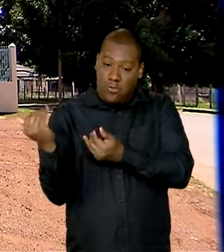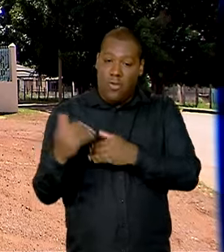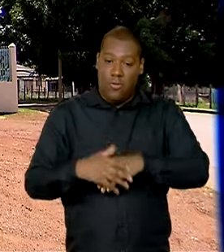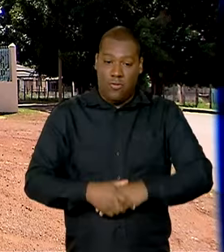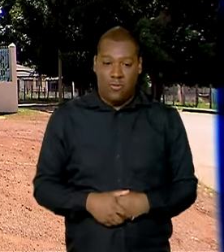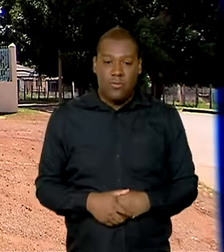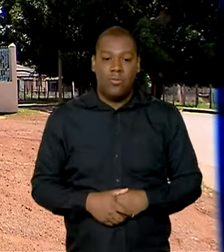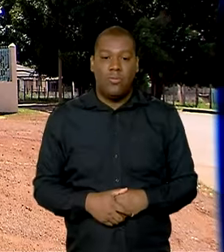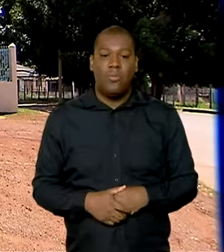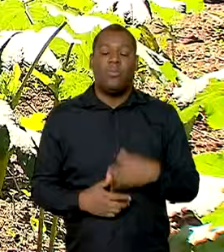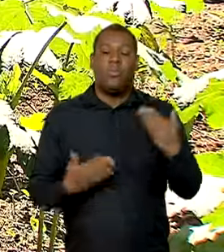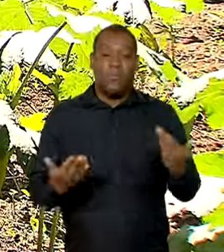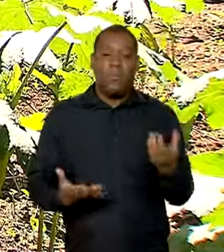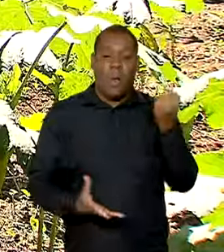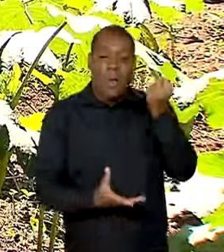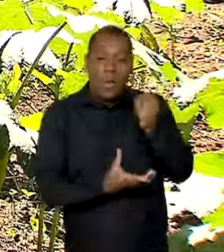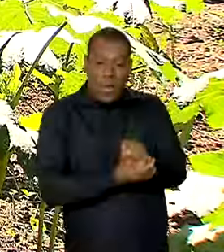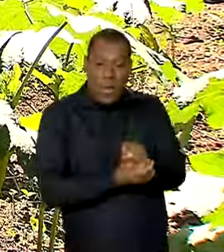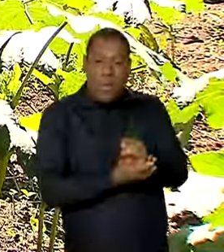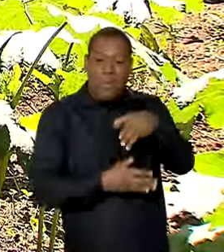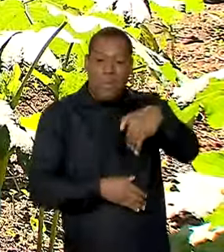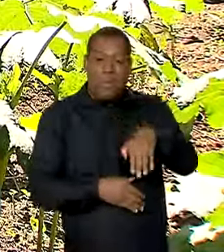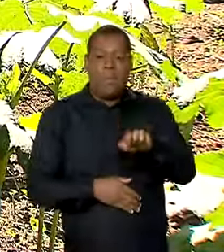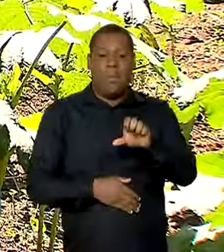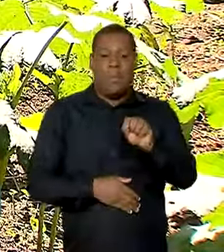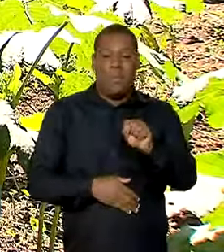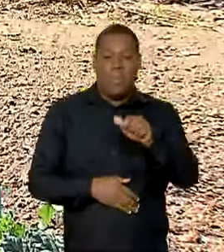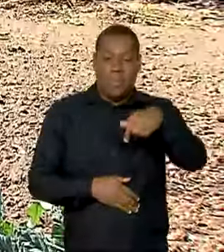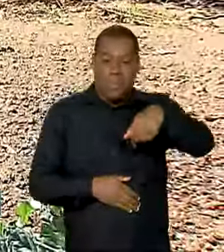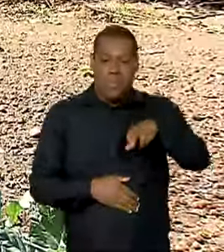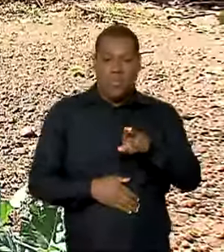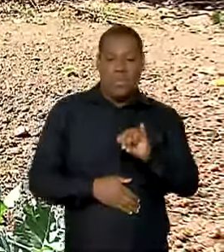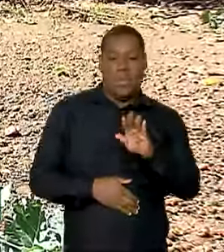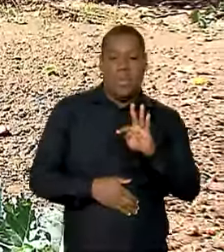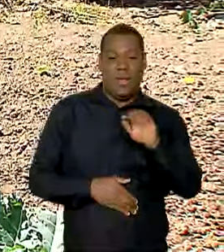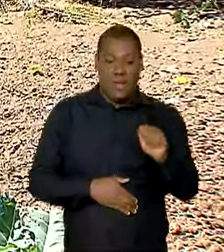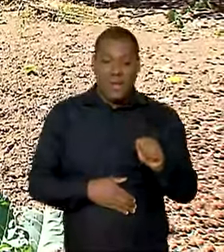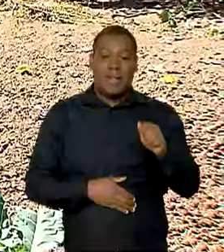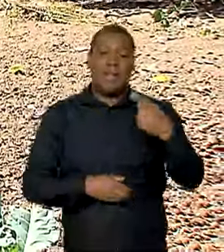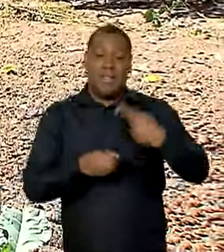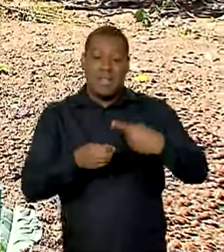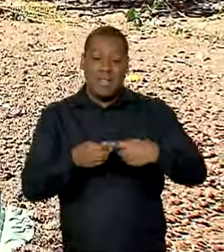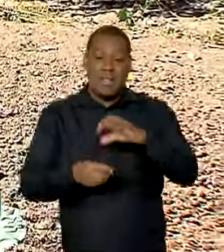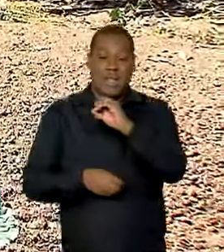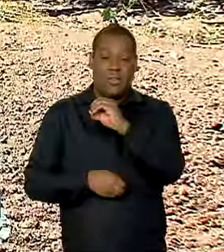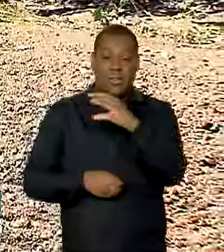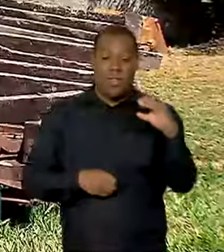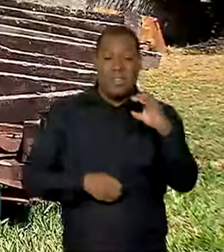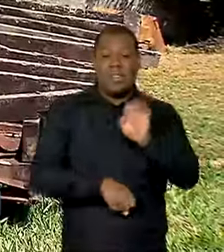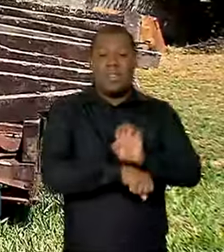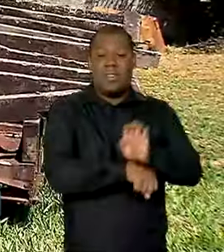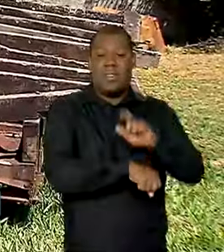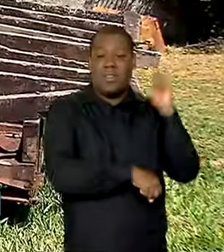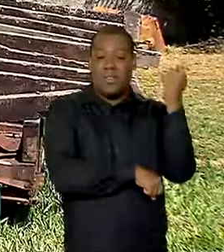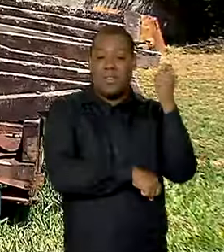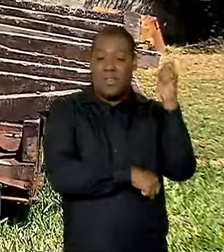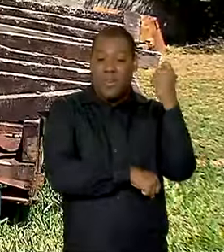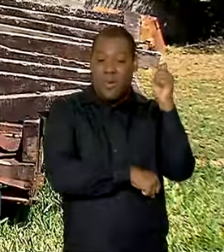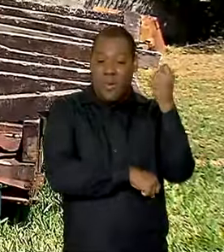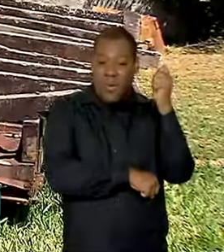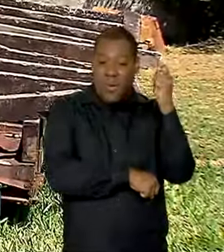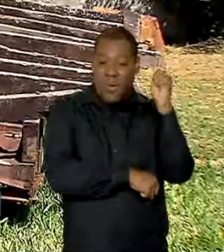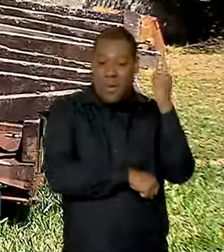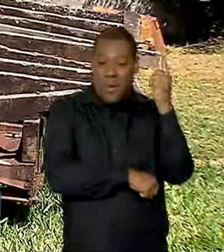O quilombo de Mesquita, que fica na cidade ocidental, em Goiás, a cerca de 60 quilômetros de Brasília,